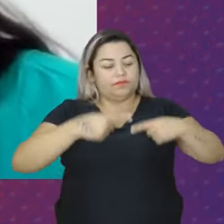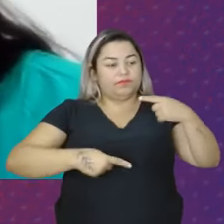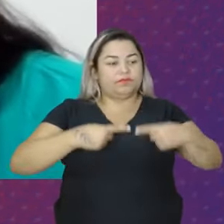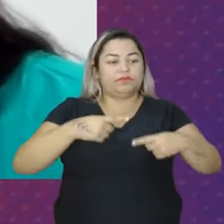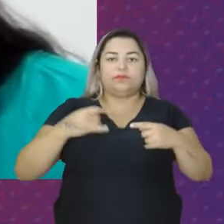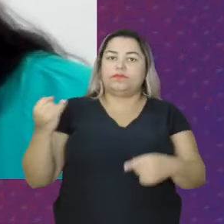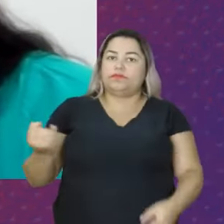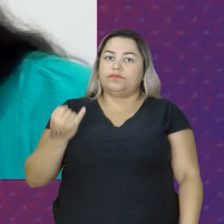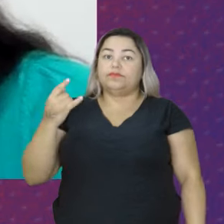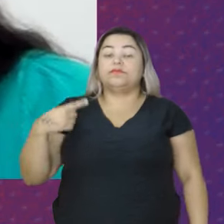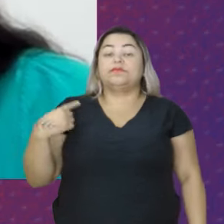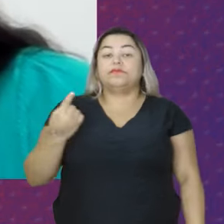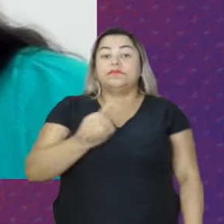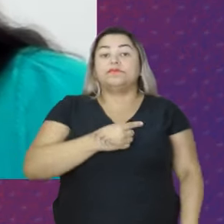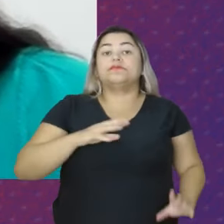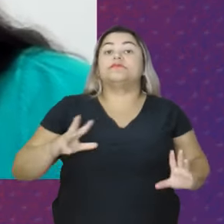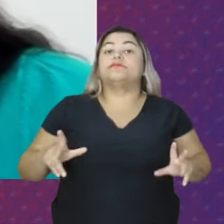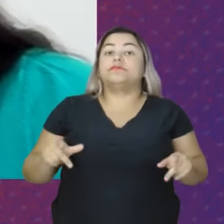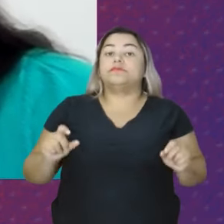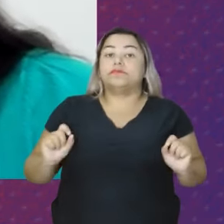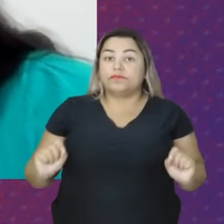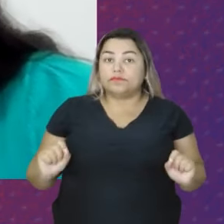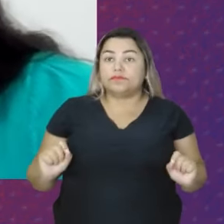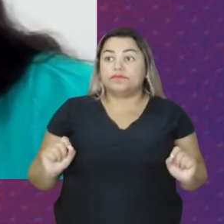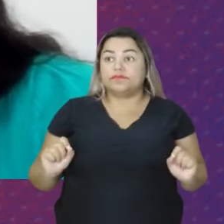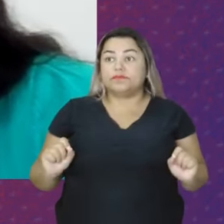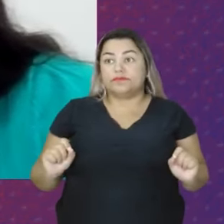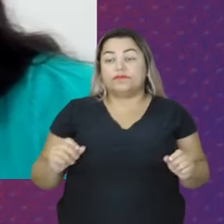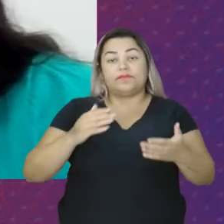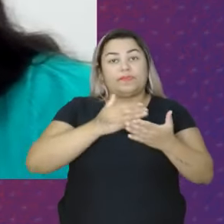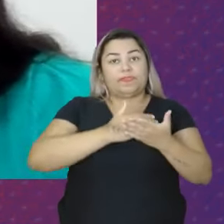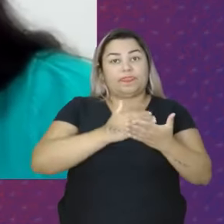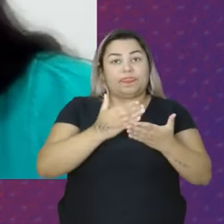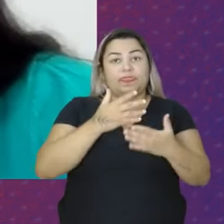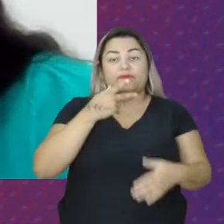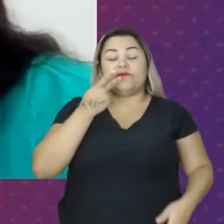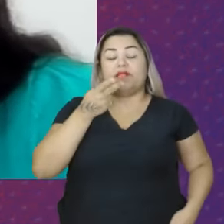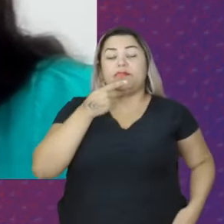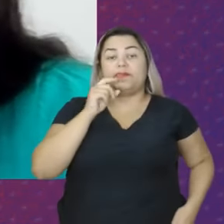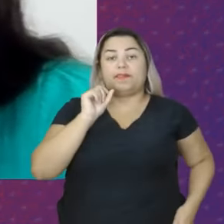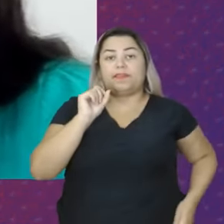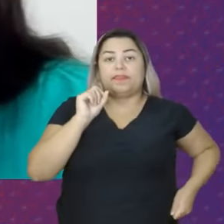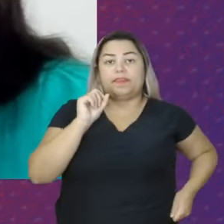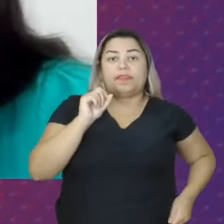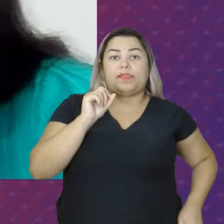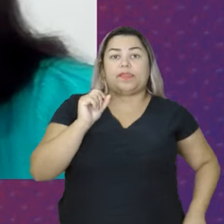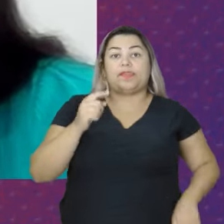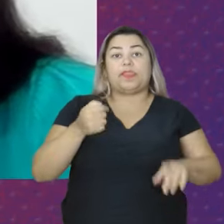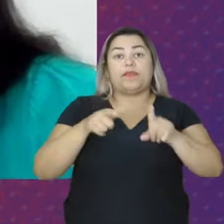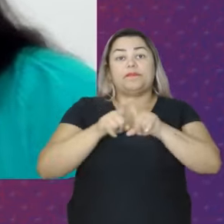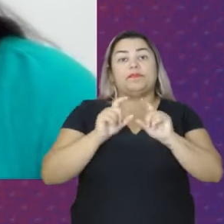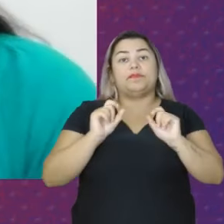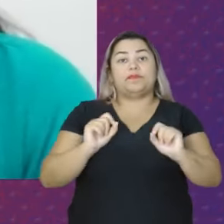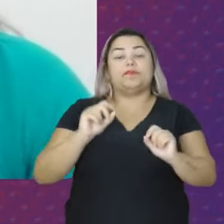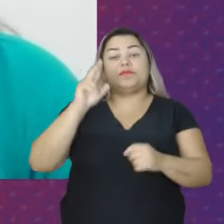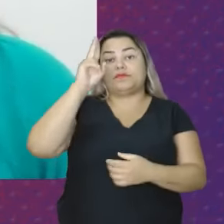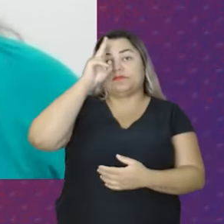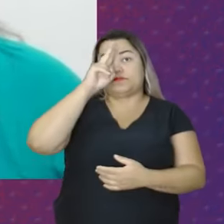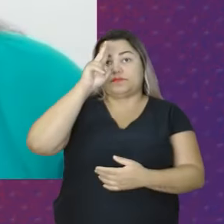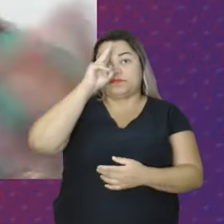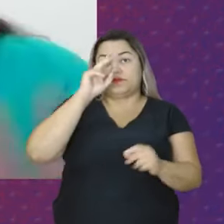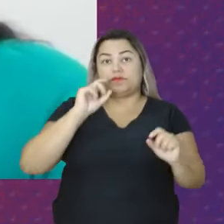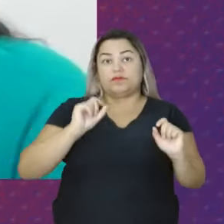Para todas E todos nós Então eu vou iniciar Falando um pouco Sobre esse panorama histórico